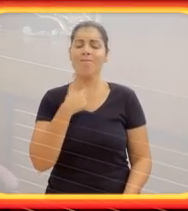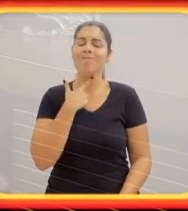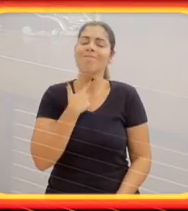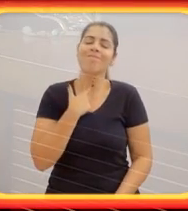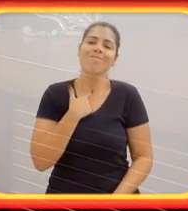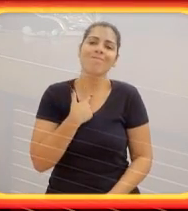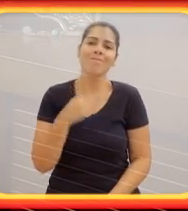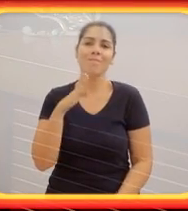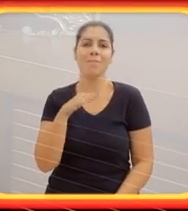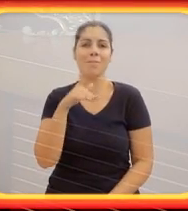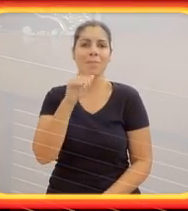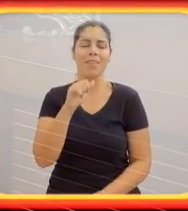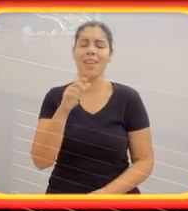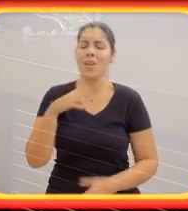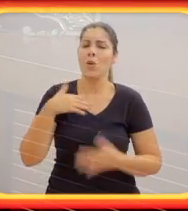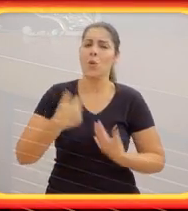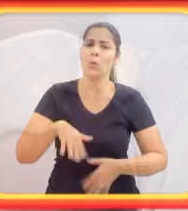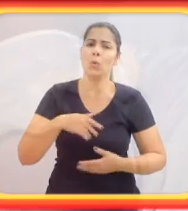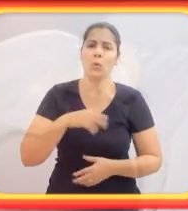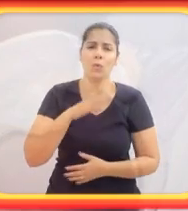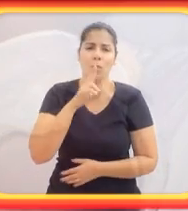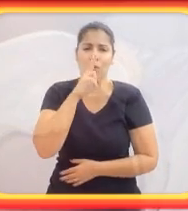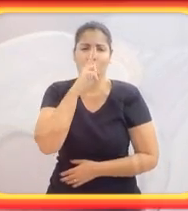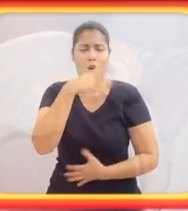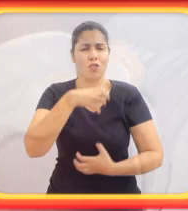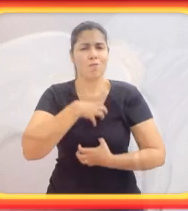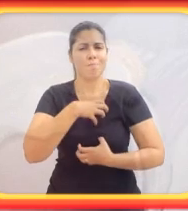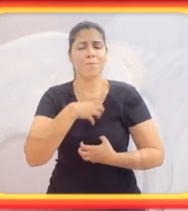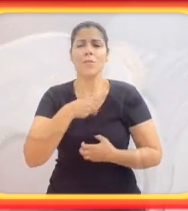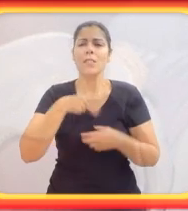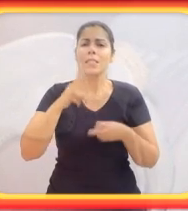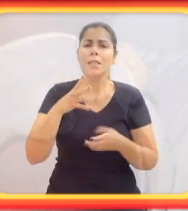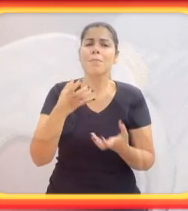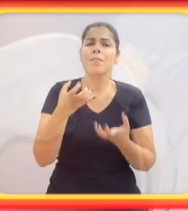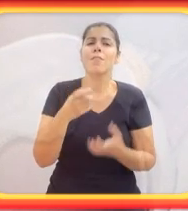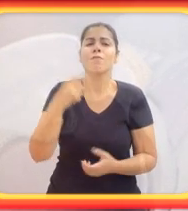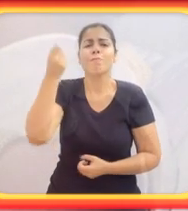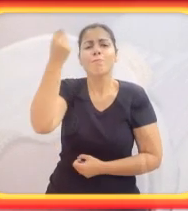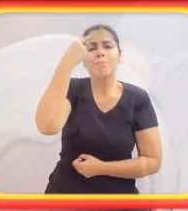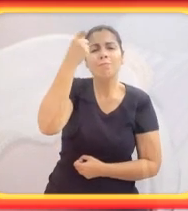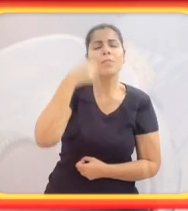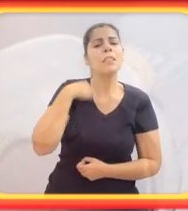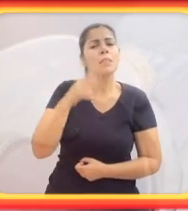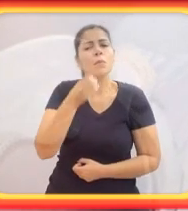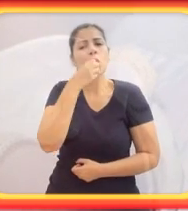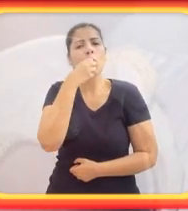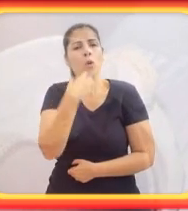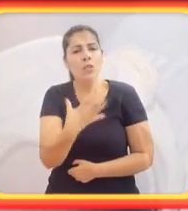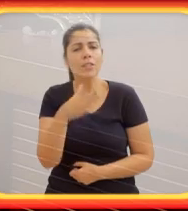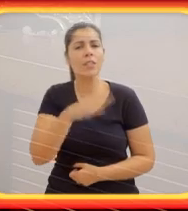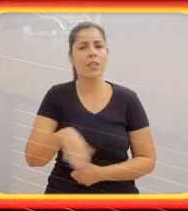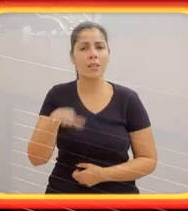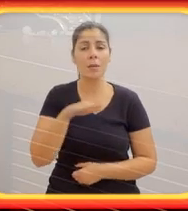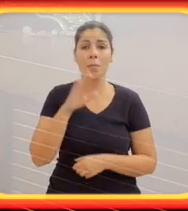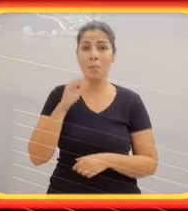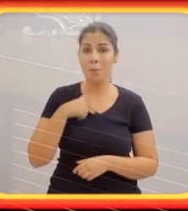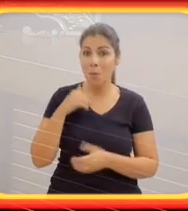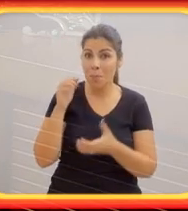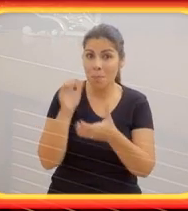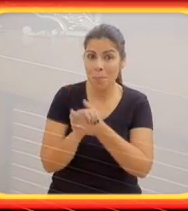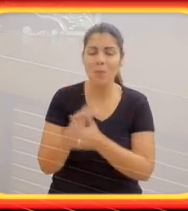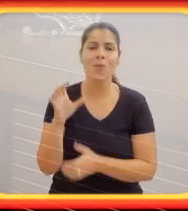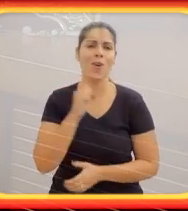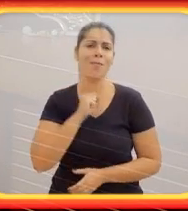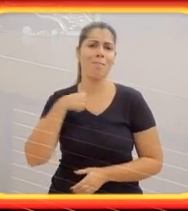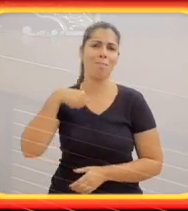agraciados com o Saulo, meu filho. O desejo de ser mãe era muito forte. Eu já sempre tive uma